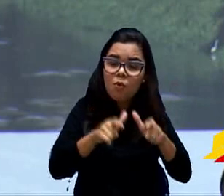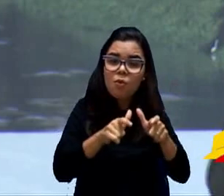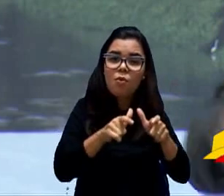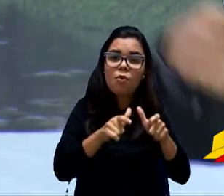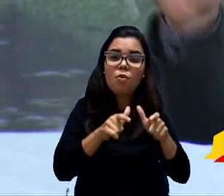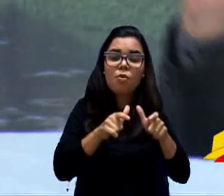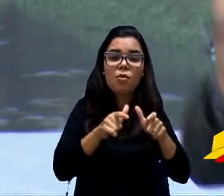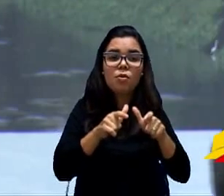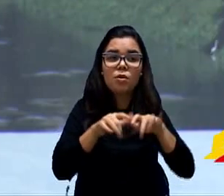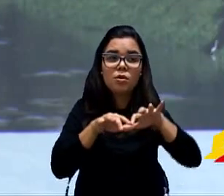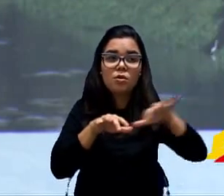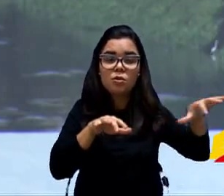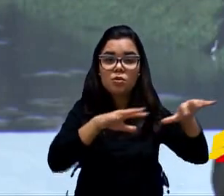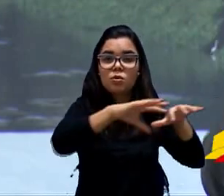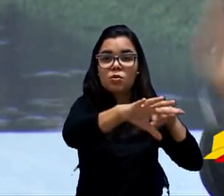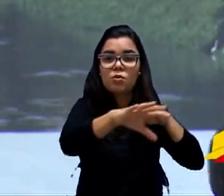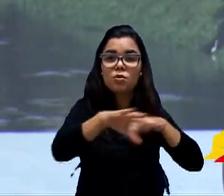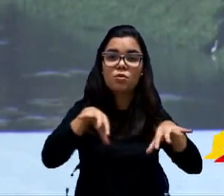nas zonas de interesse